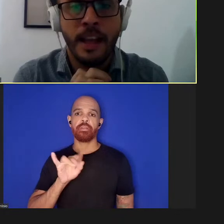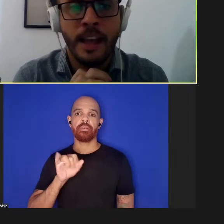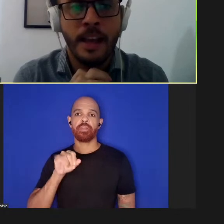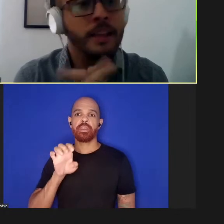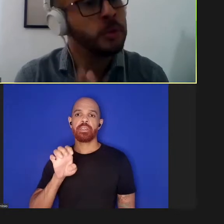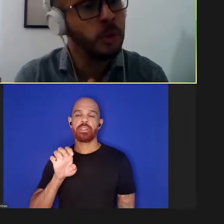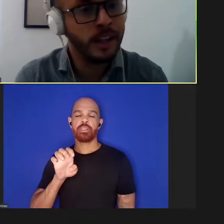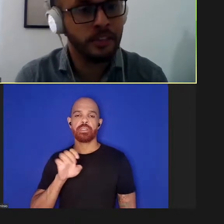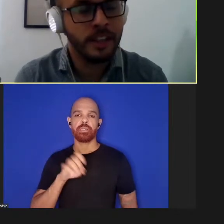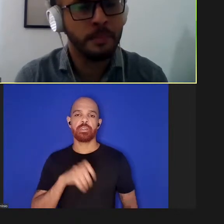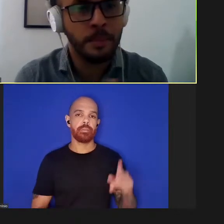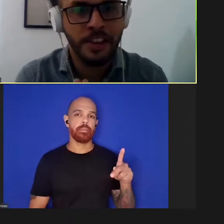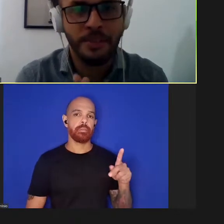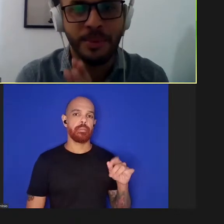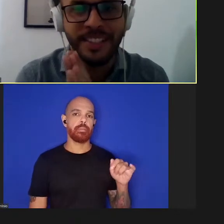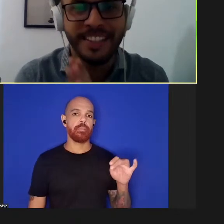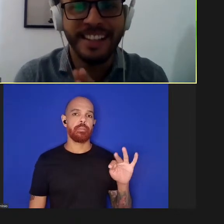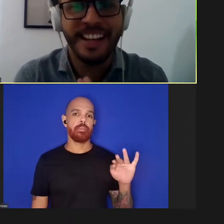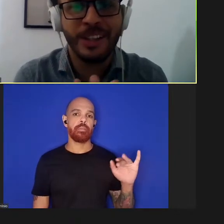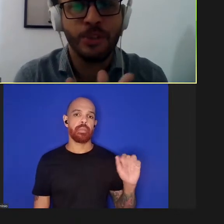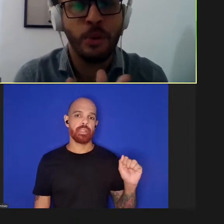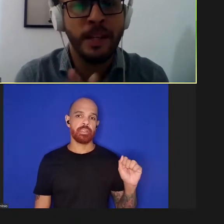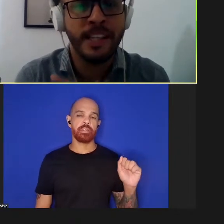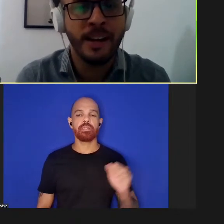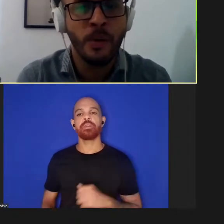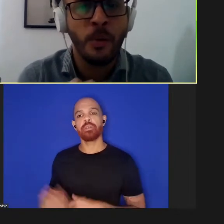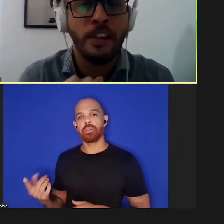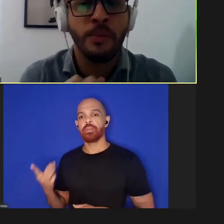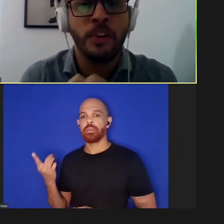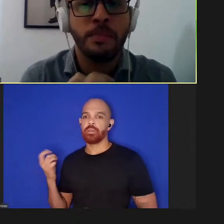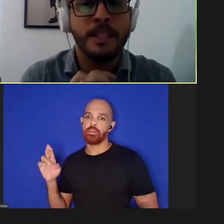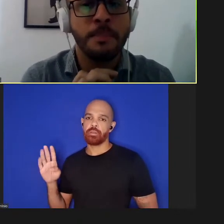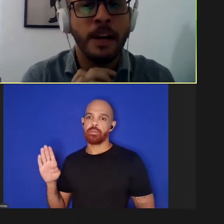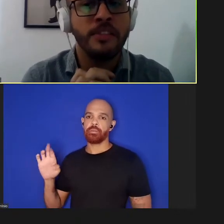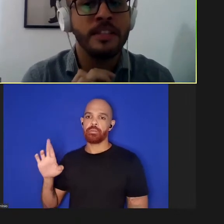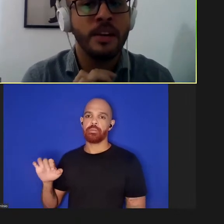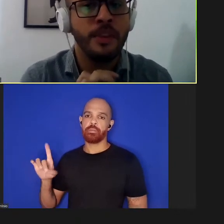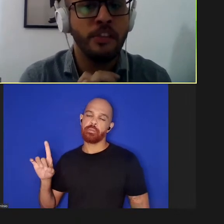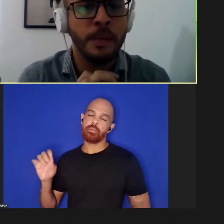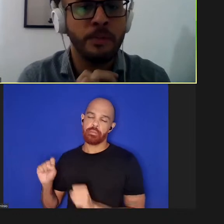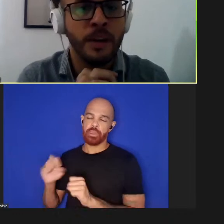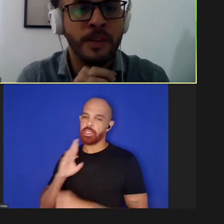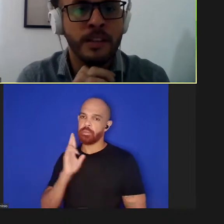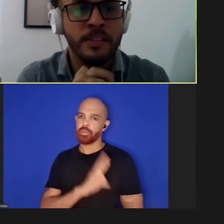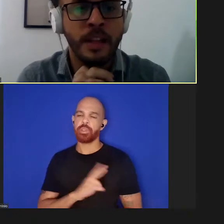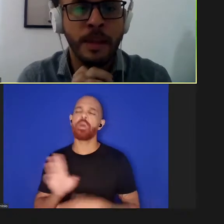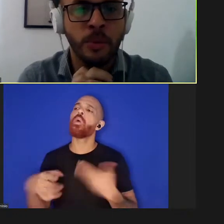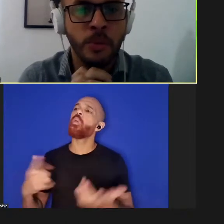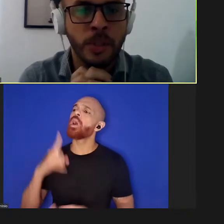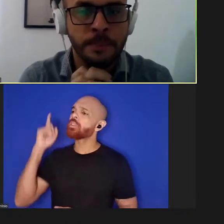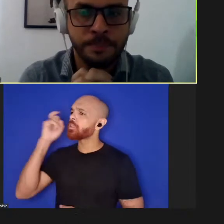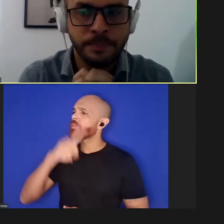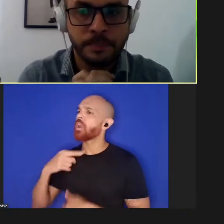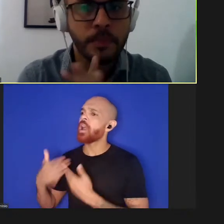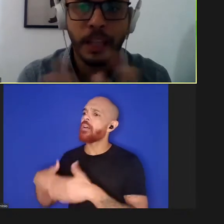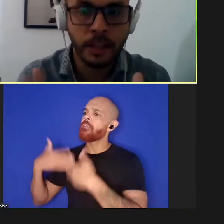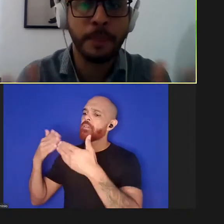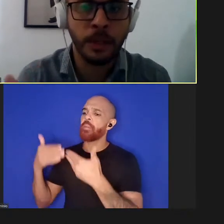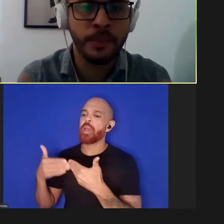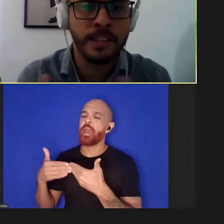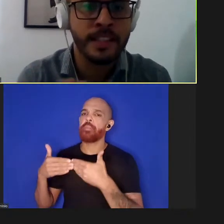que doutor também pode responder na sua opinião quais foram os principais desafios para o avanço da abertura